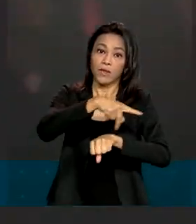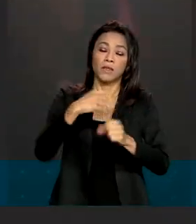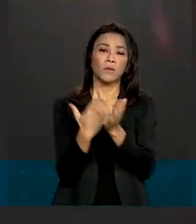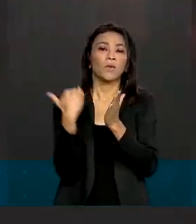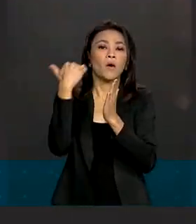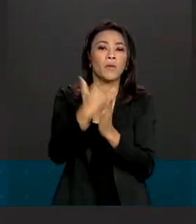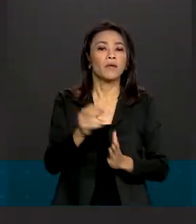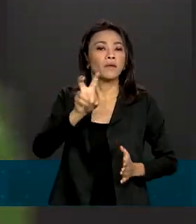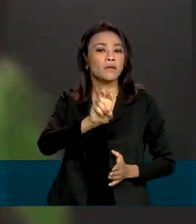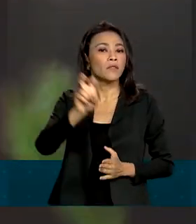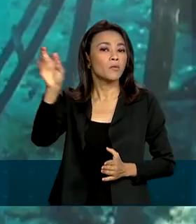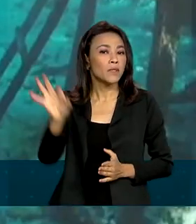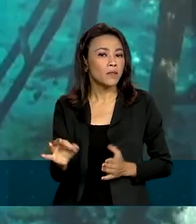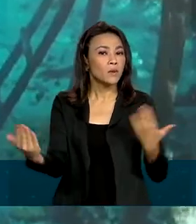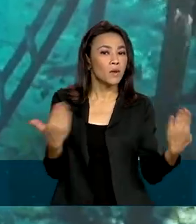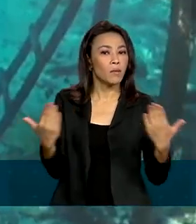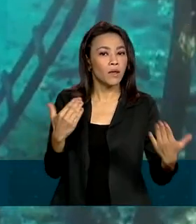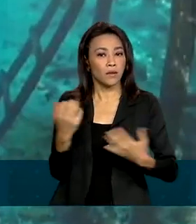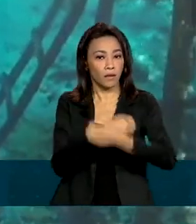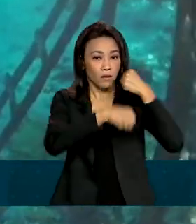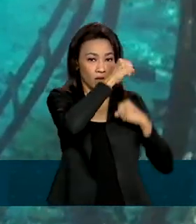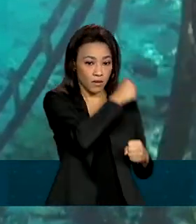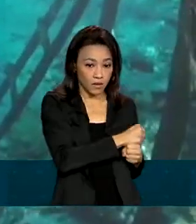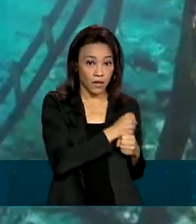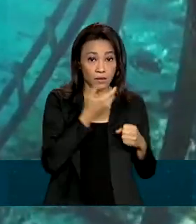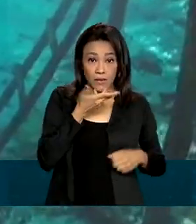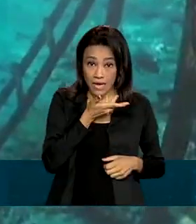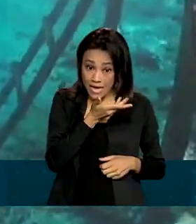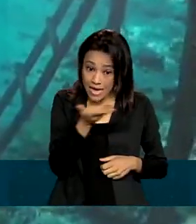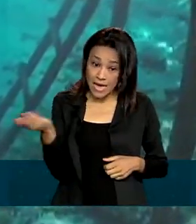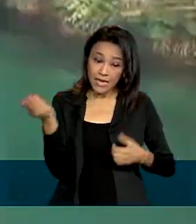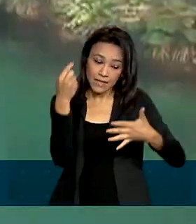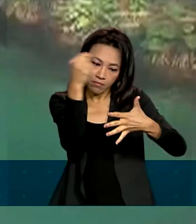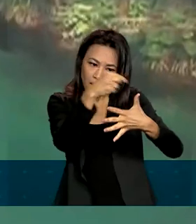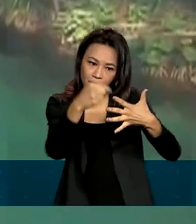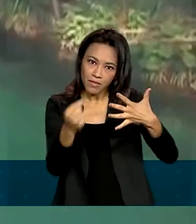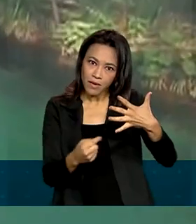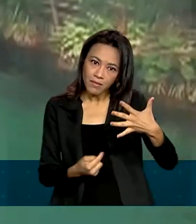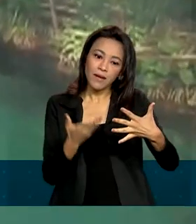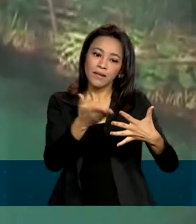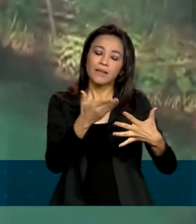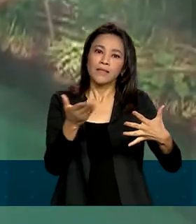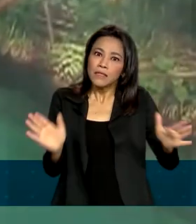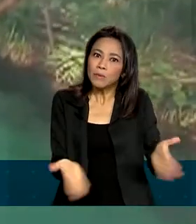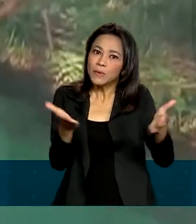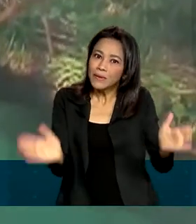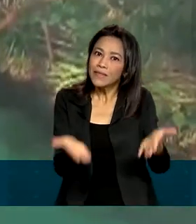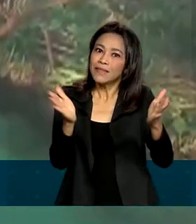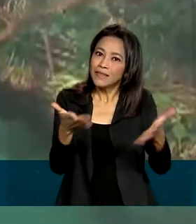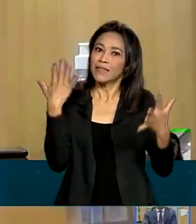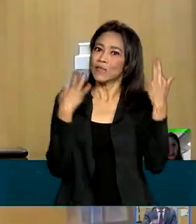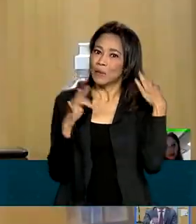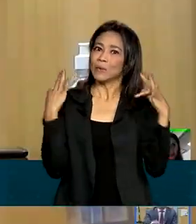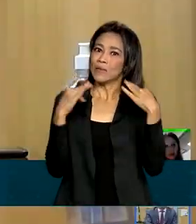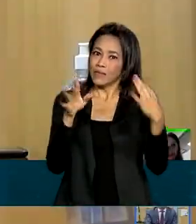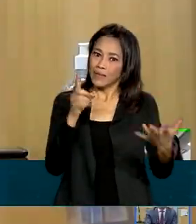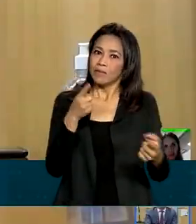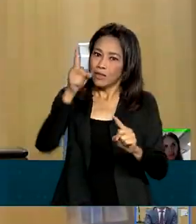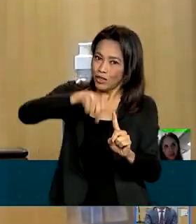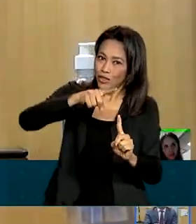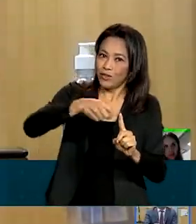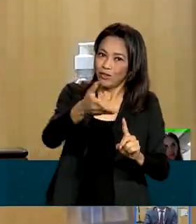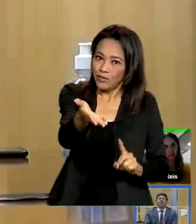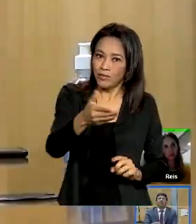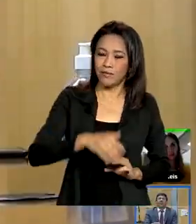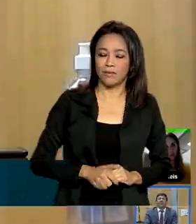em relação ao ano anterior. Esses fatores vêm impulsionando o turismo doméstico. O mais importante